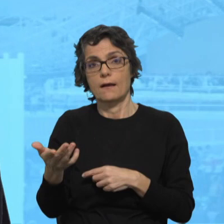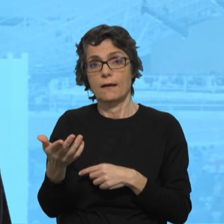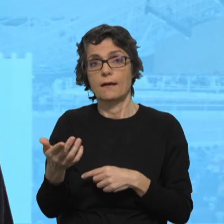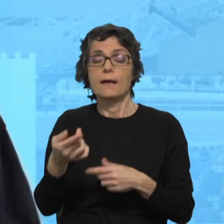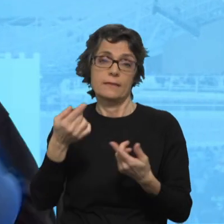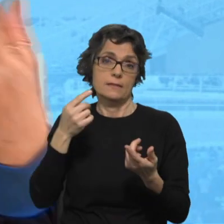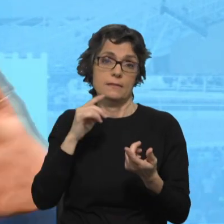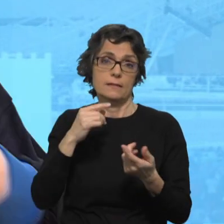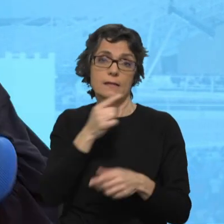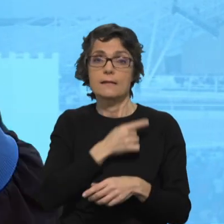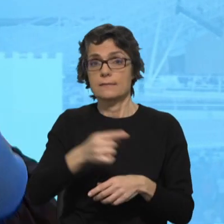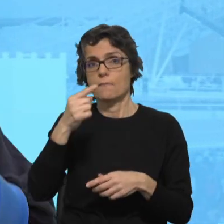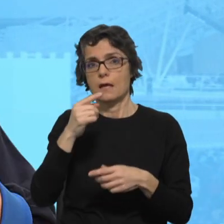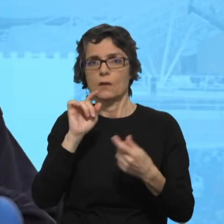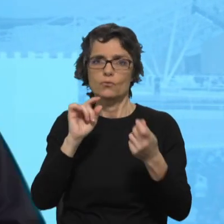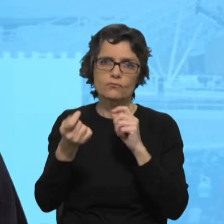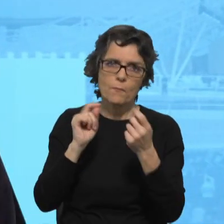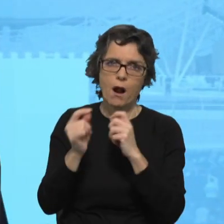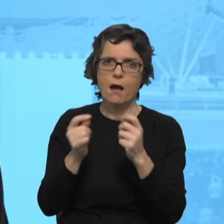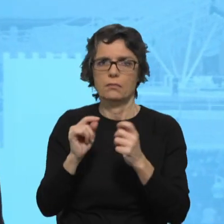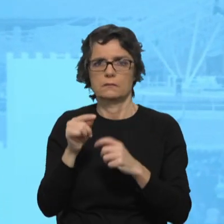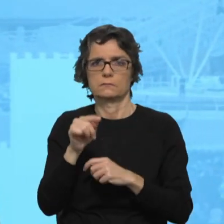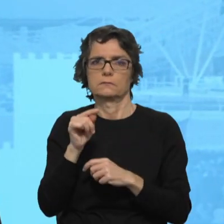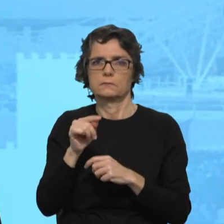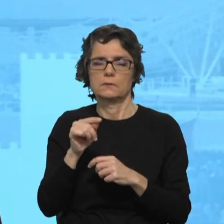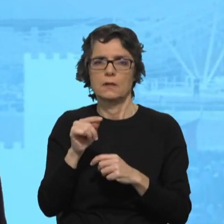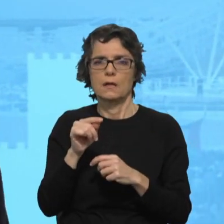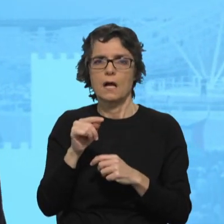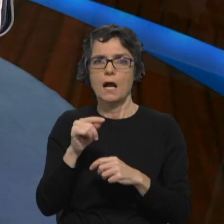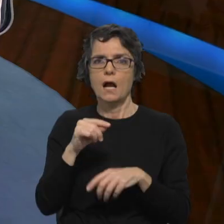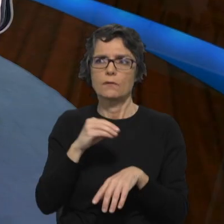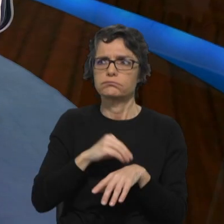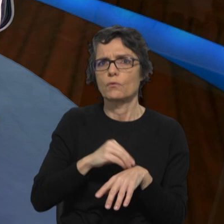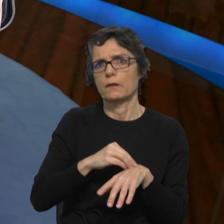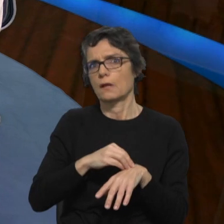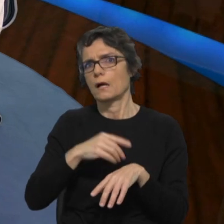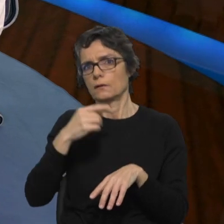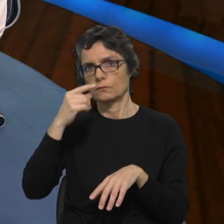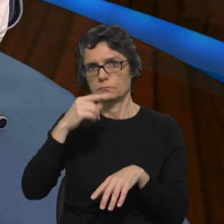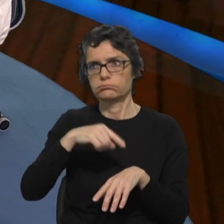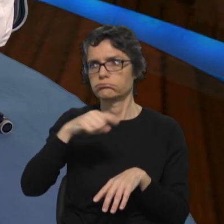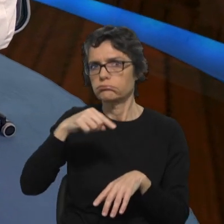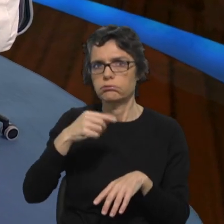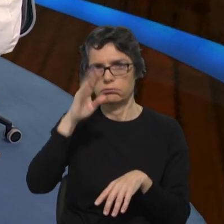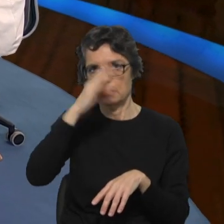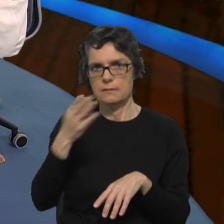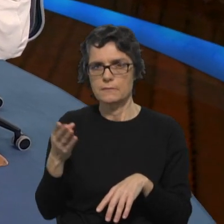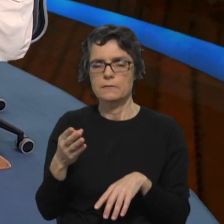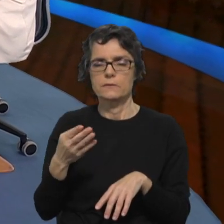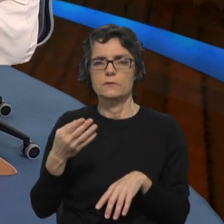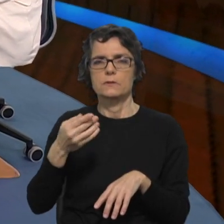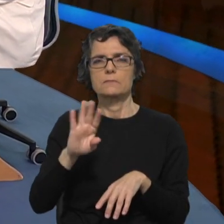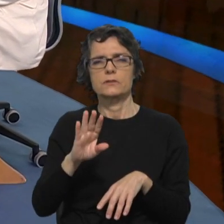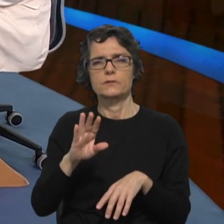dos debates, os longos comentários, mas eu